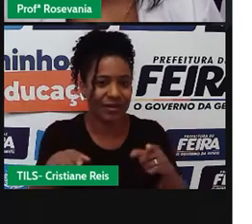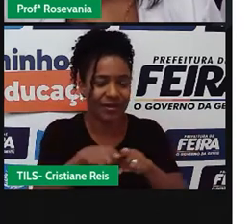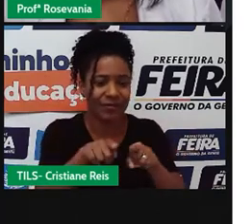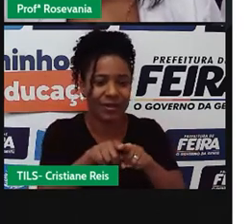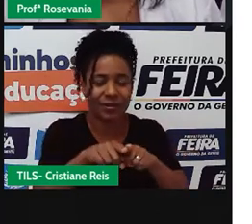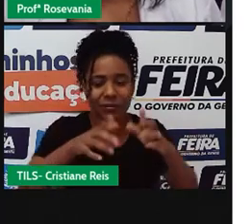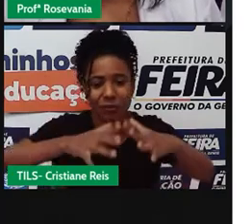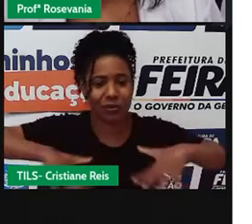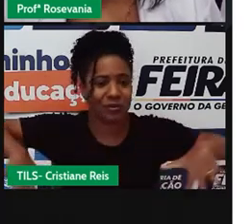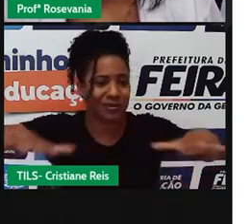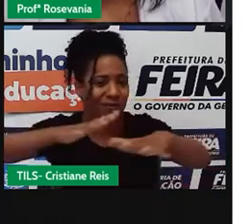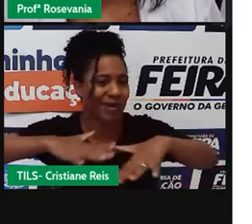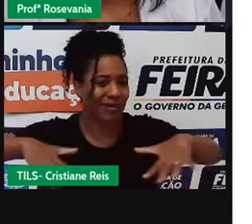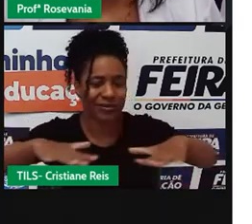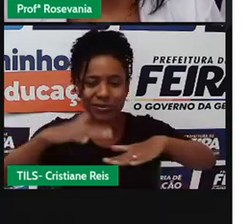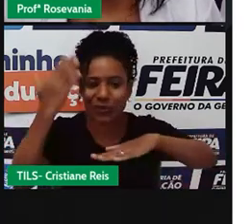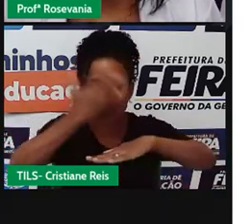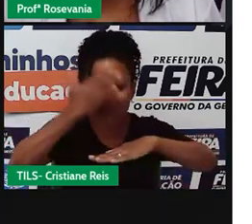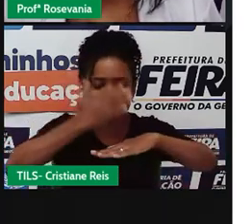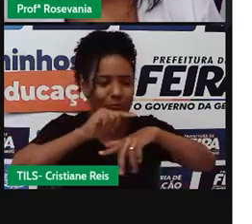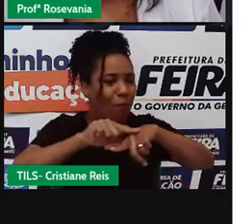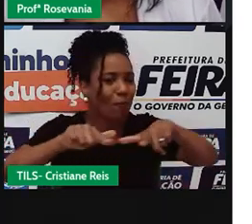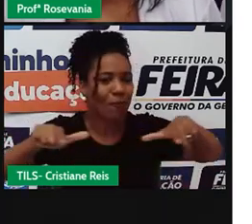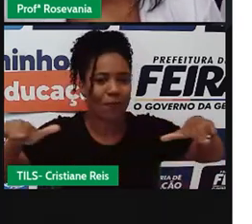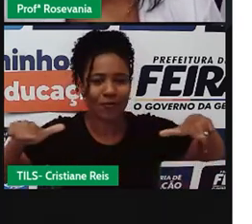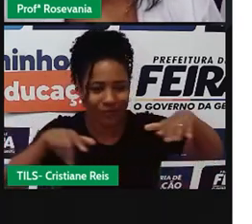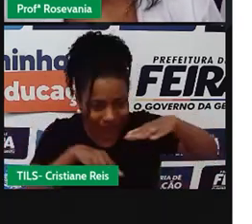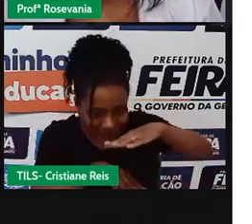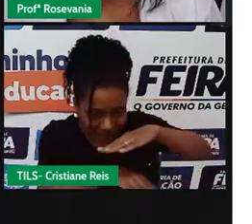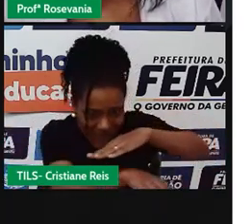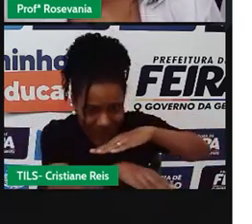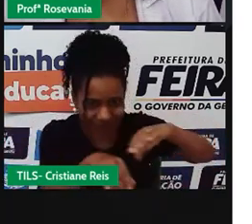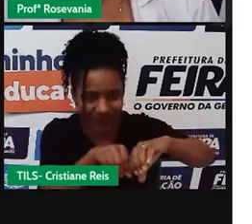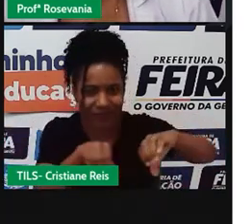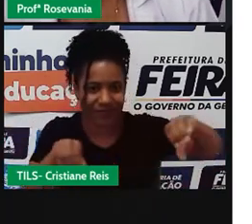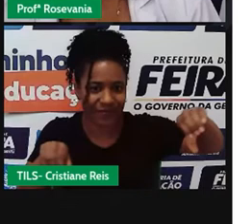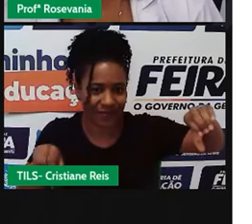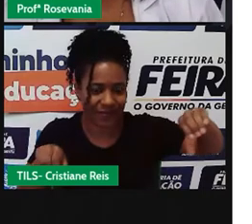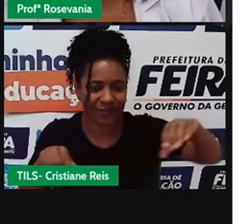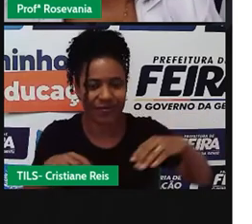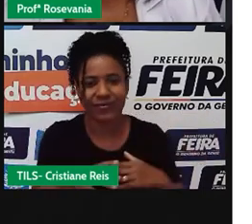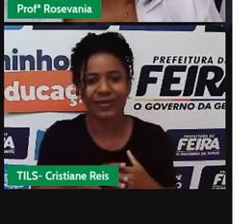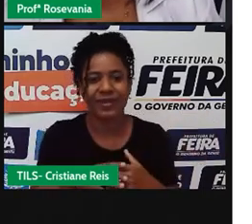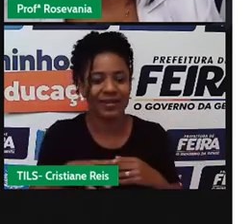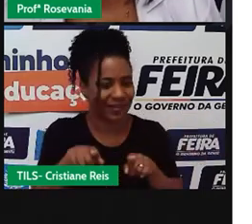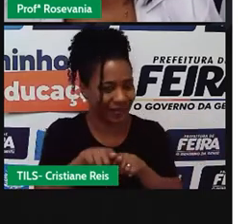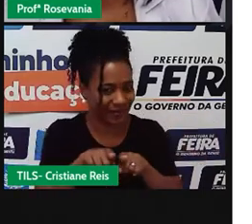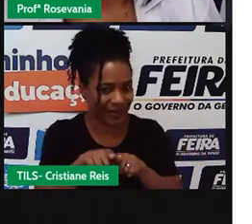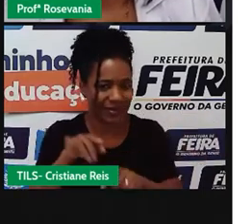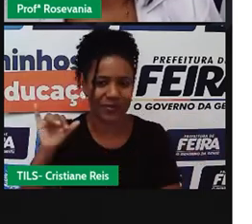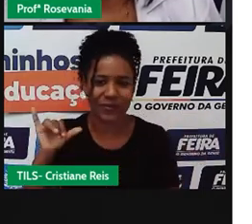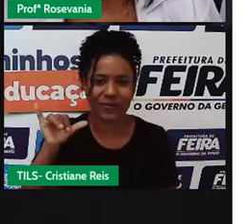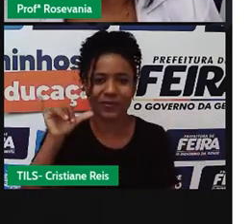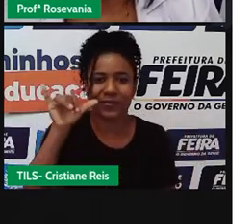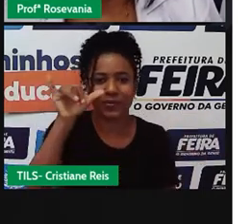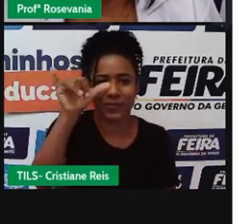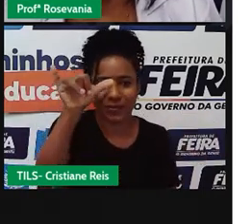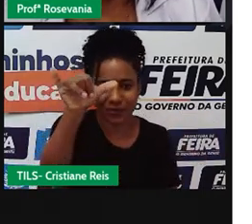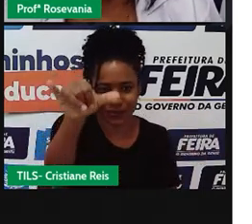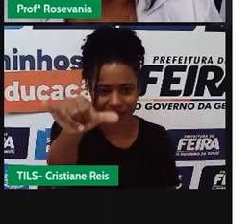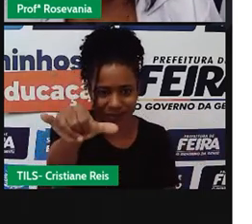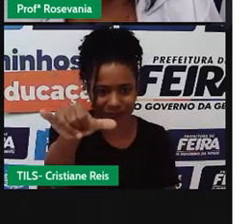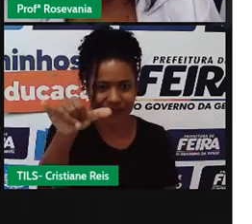espaços e, em compensação, é eficiente. O aeroviário, também, né, você repara transportar, é uma